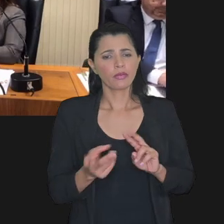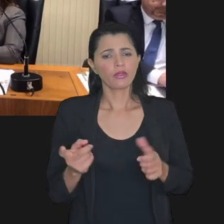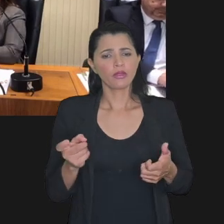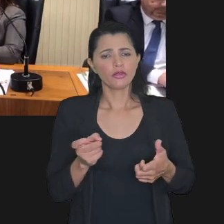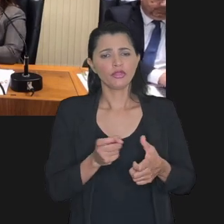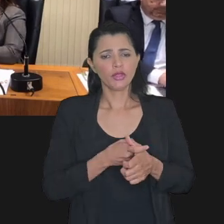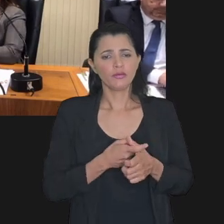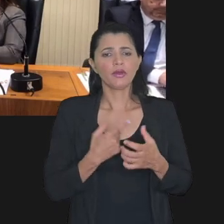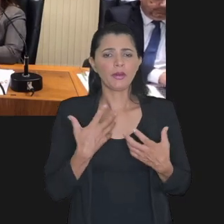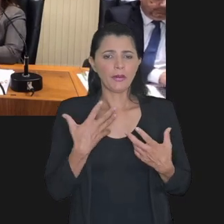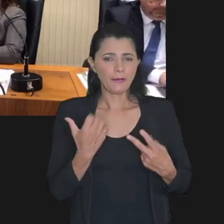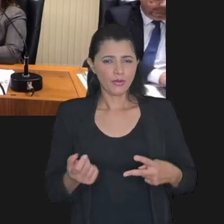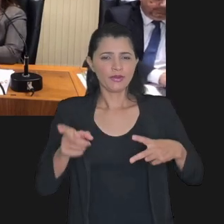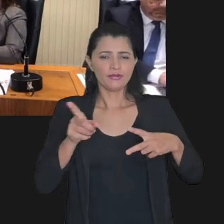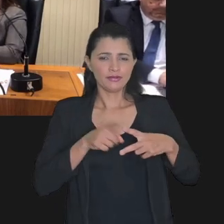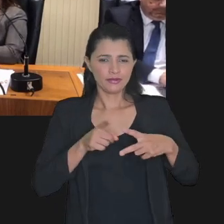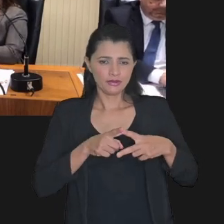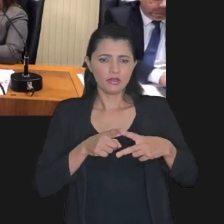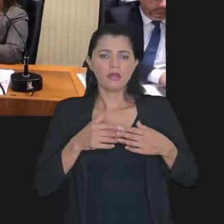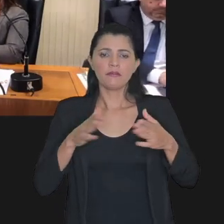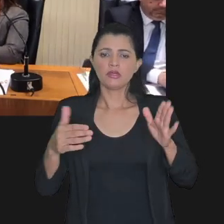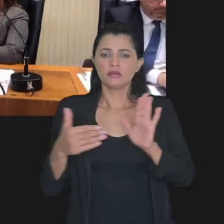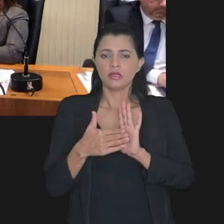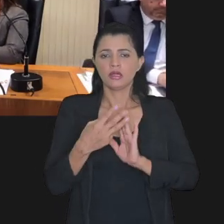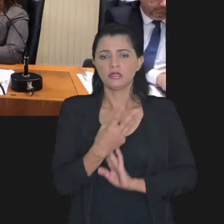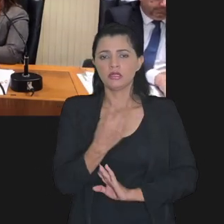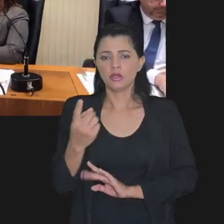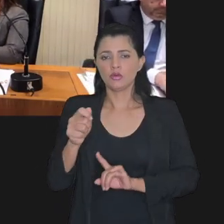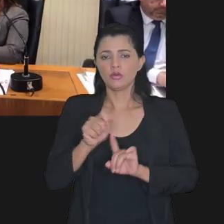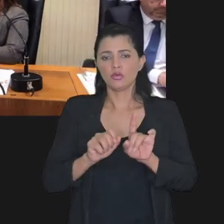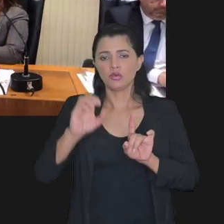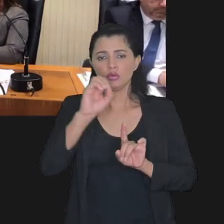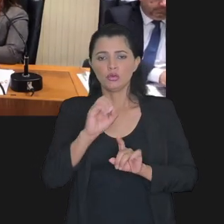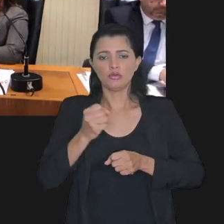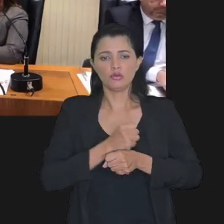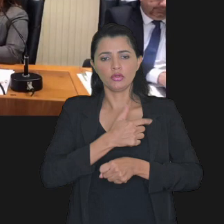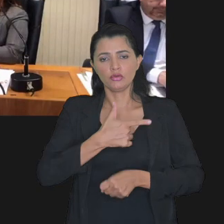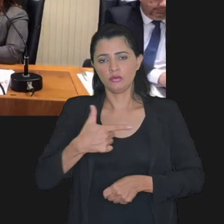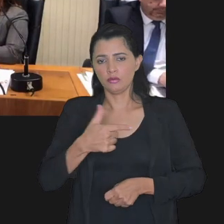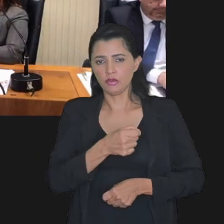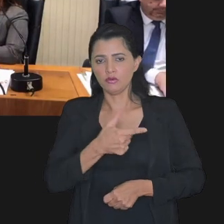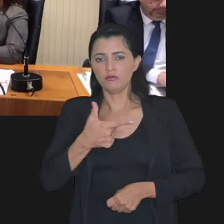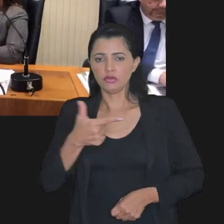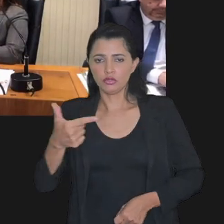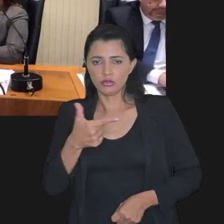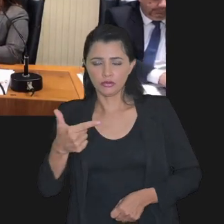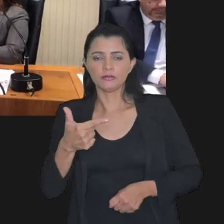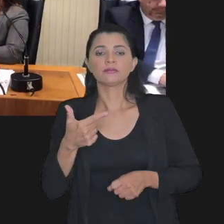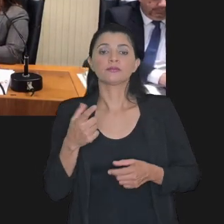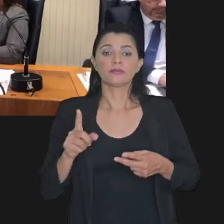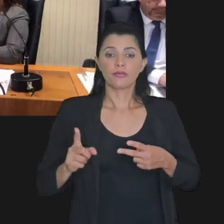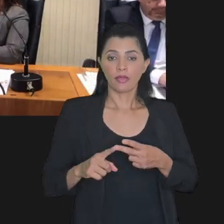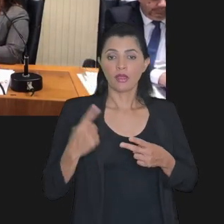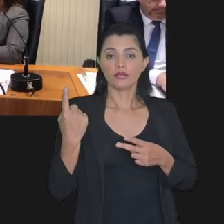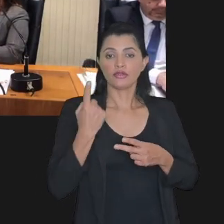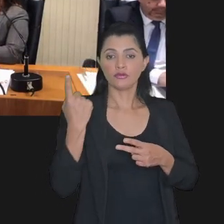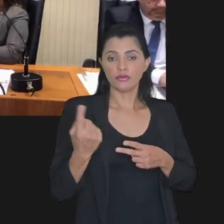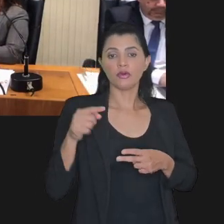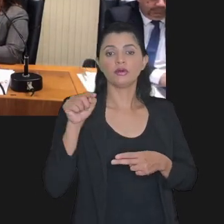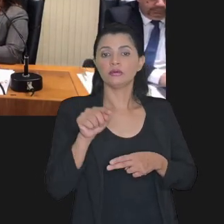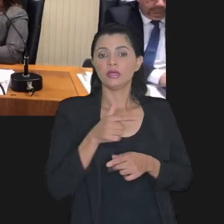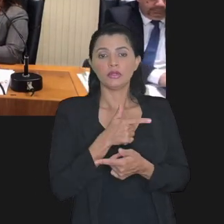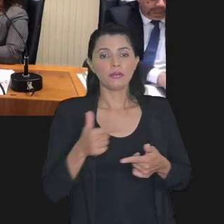dívida ativa por adesão no âmbito da PFN está aberta até 31 de 10 de 2022. A transação individual,